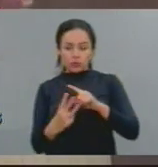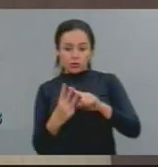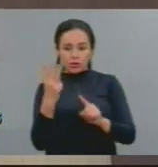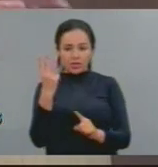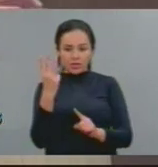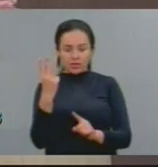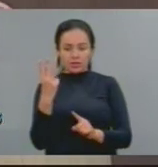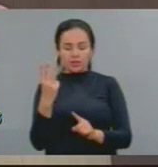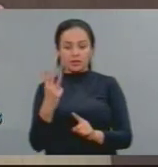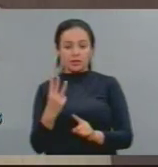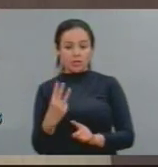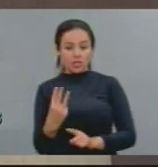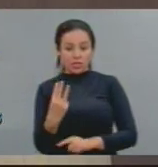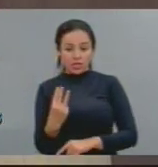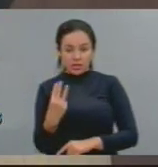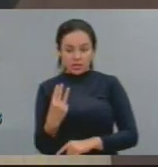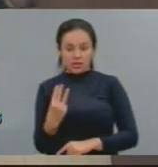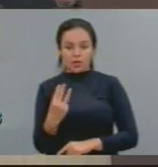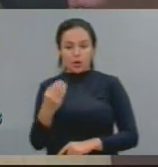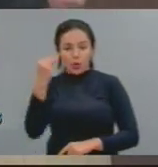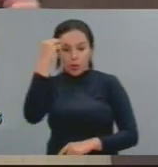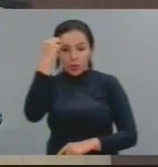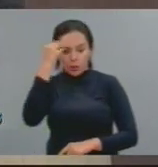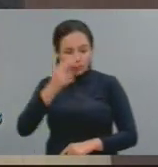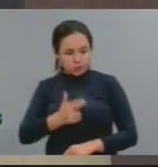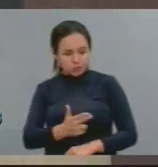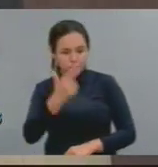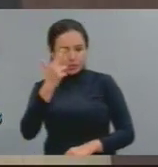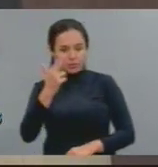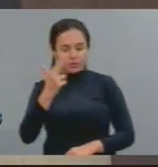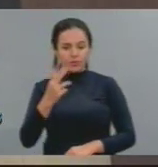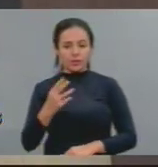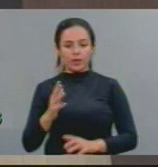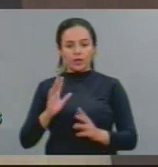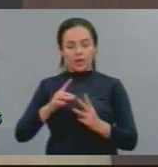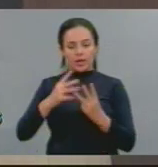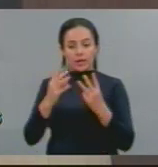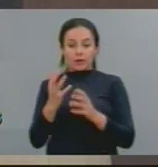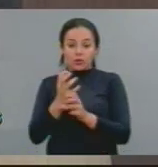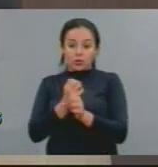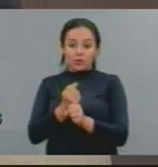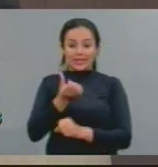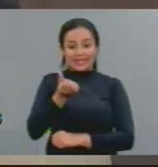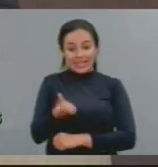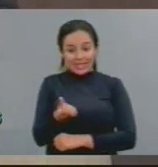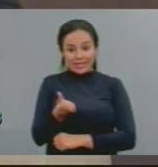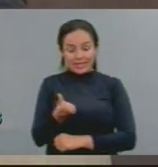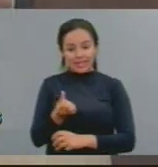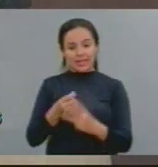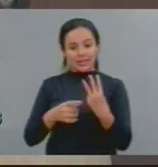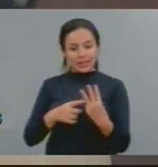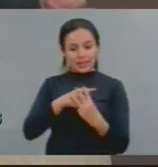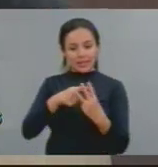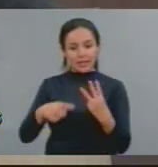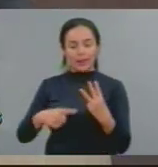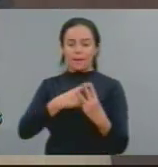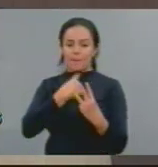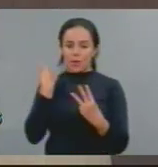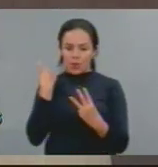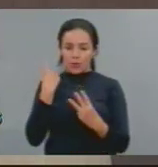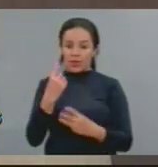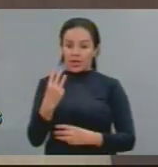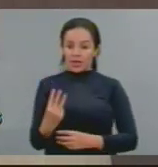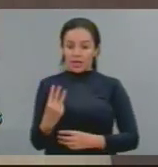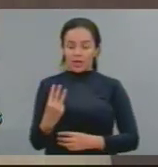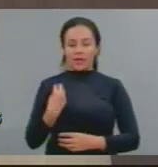os três restantes, dado que três morreram nesse período de cinco anos, os três restantes,